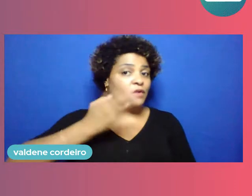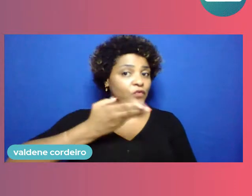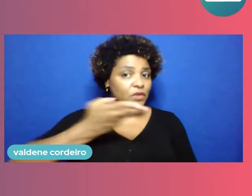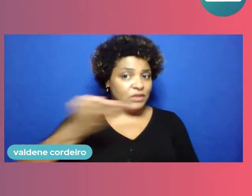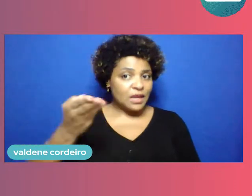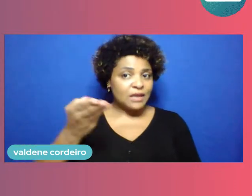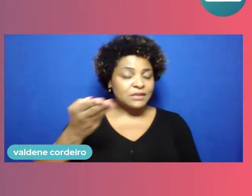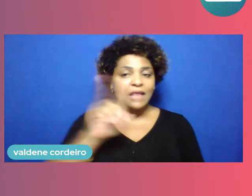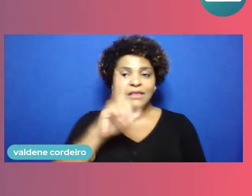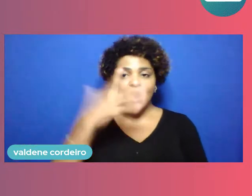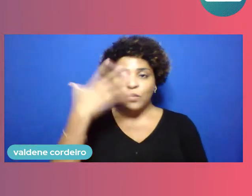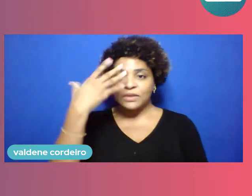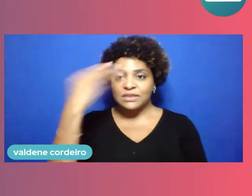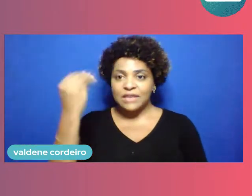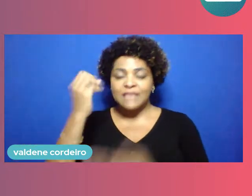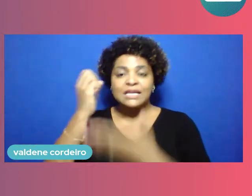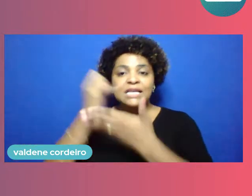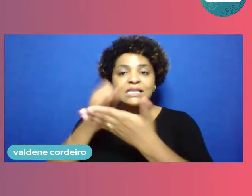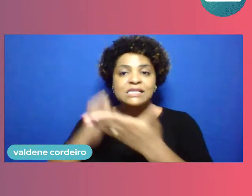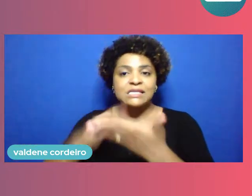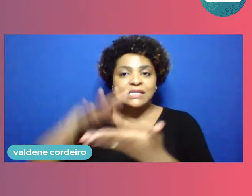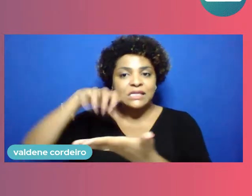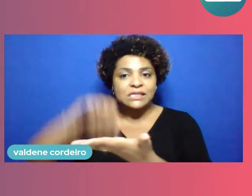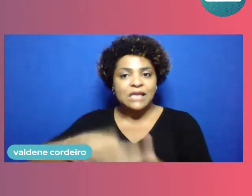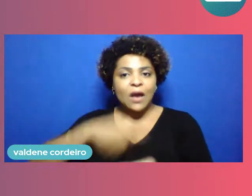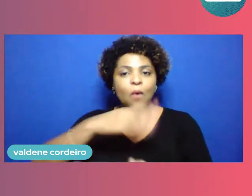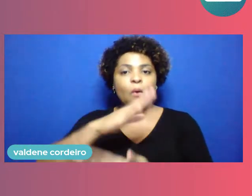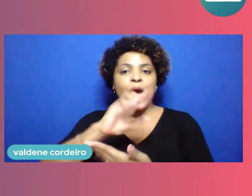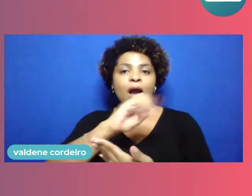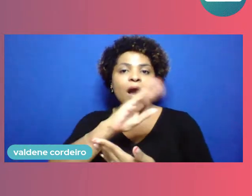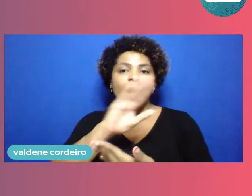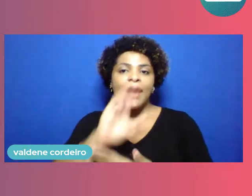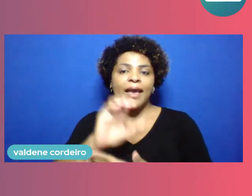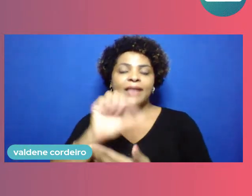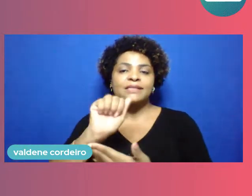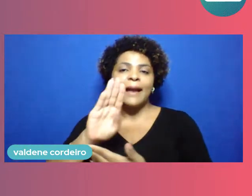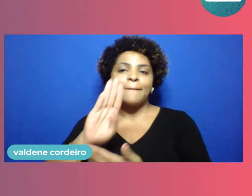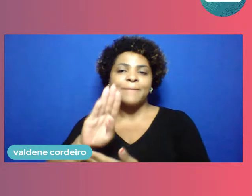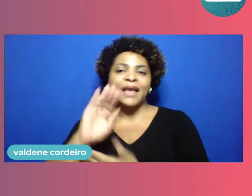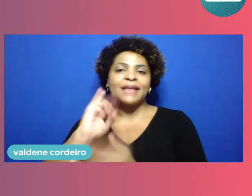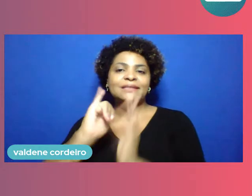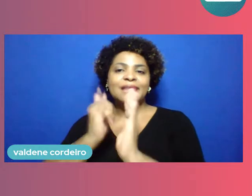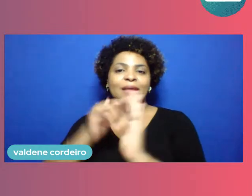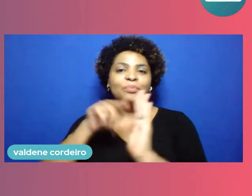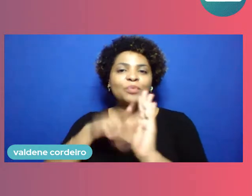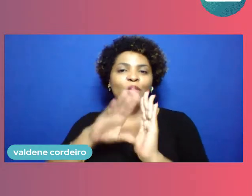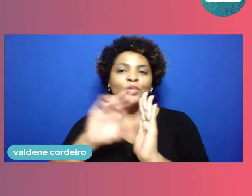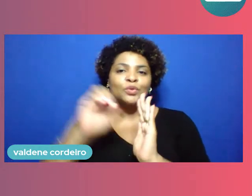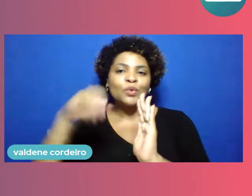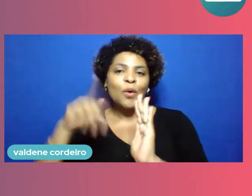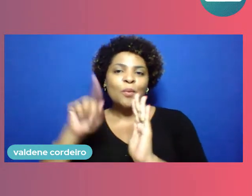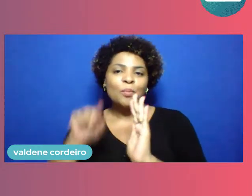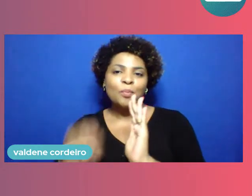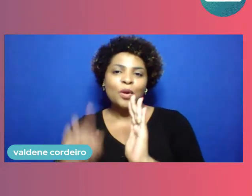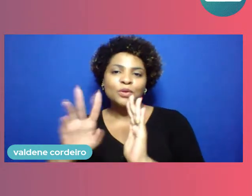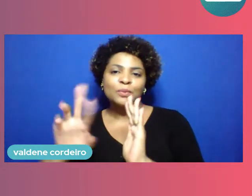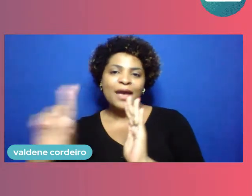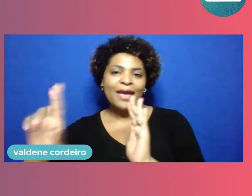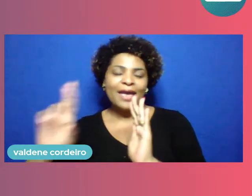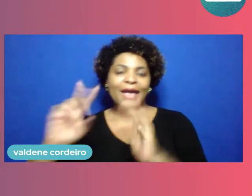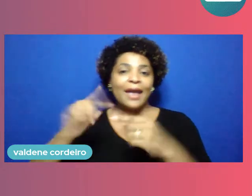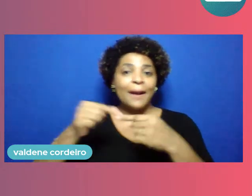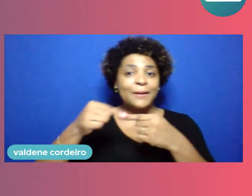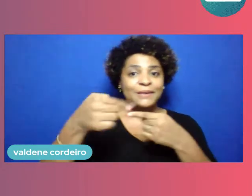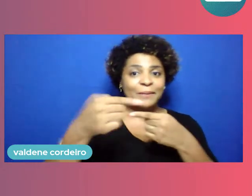esqueçam de se inscrever no Casey case.bstartups.com.br então semana que vem a começa o Casey e hoje não é o último dia também